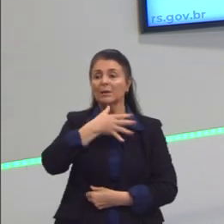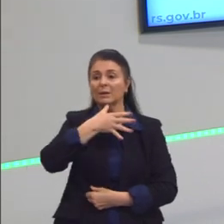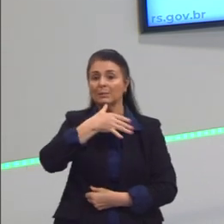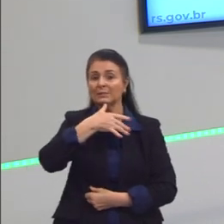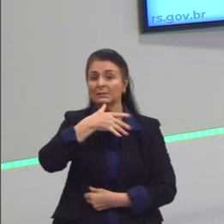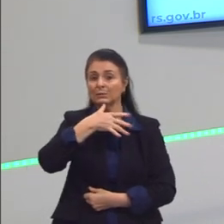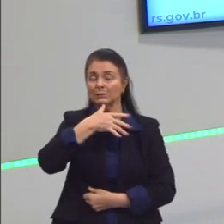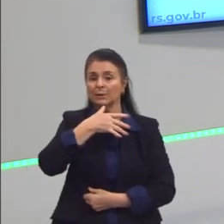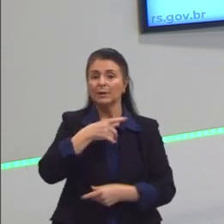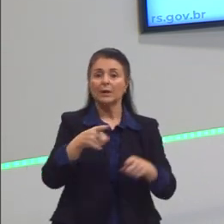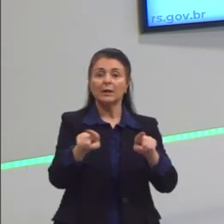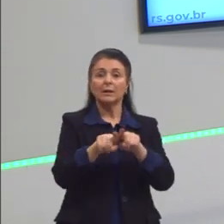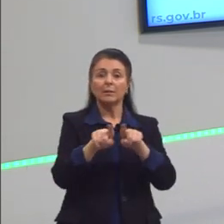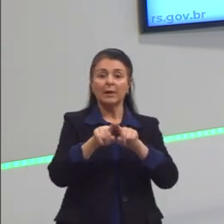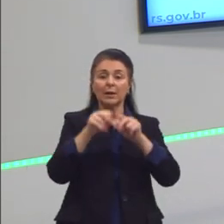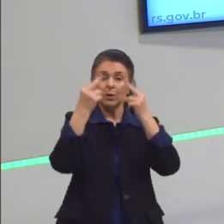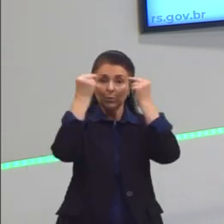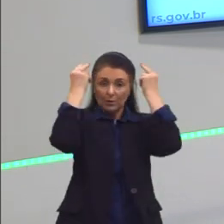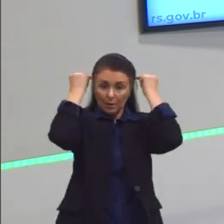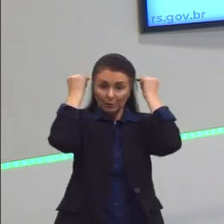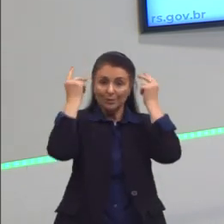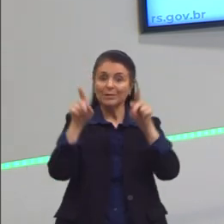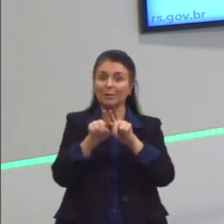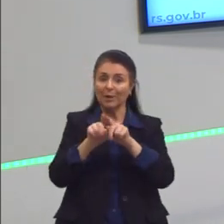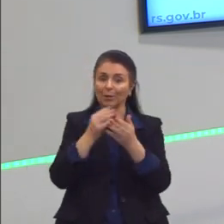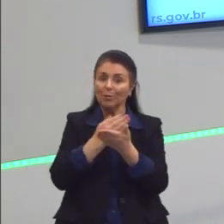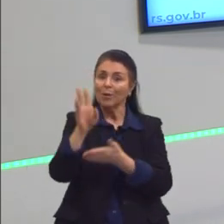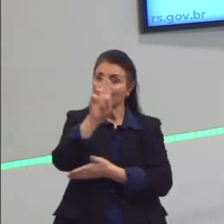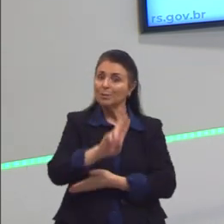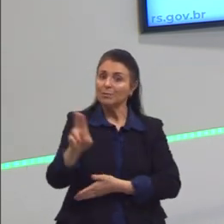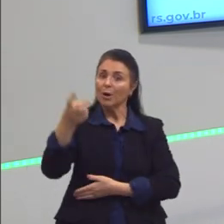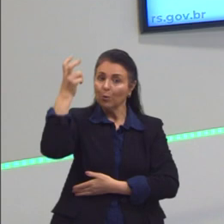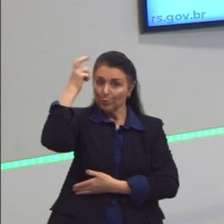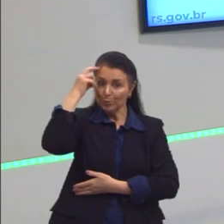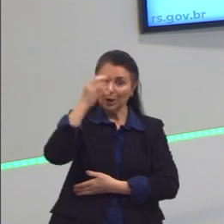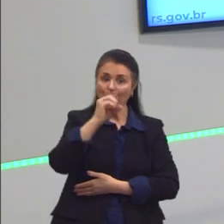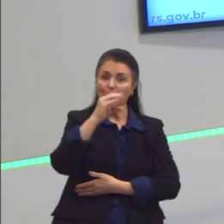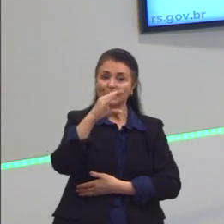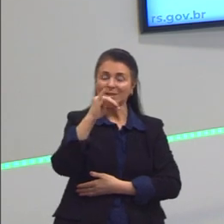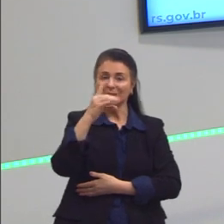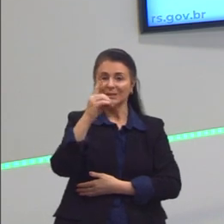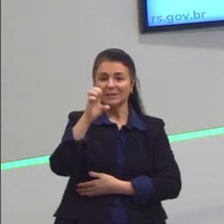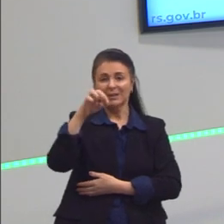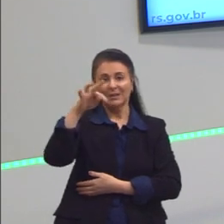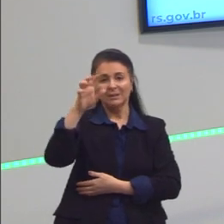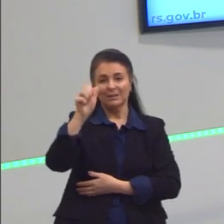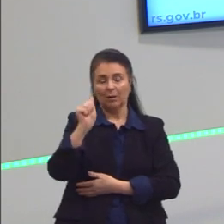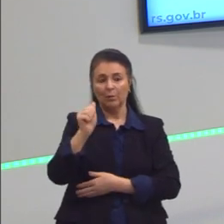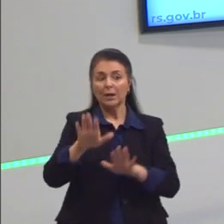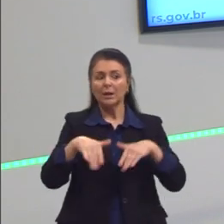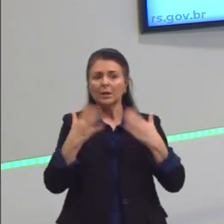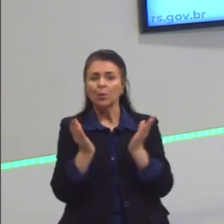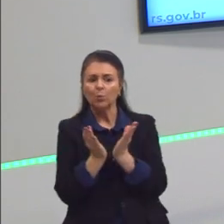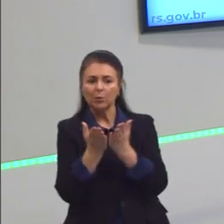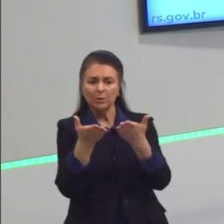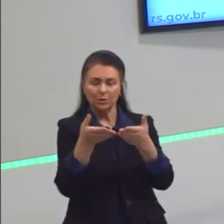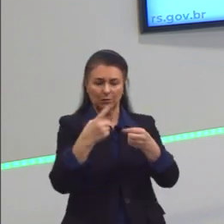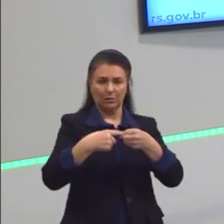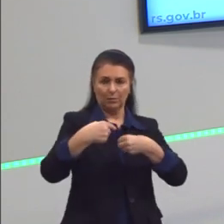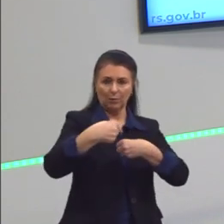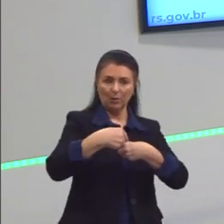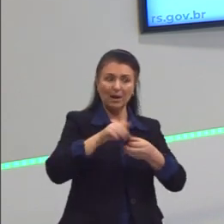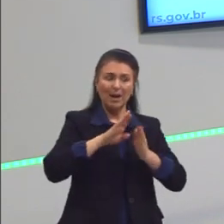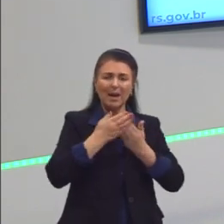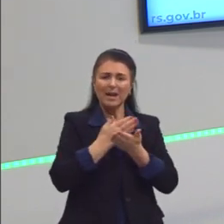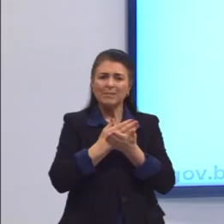vão incorporar muito da cultura ocidental. nesse momento, a polis, o coletivo, perde um pouco